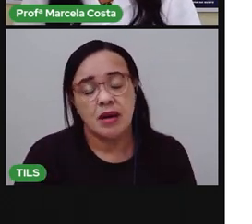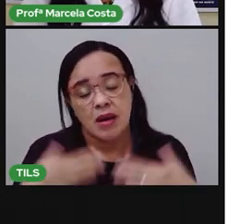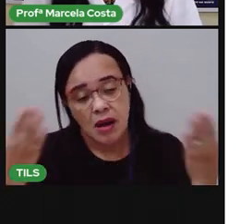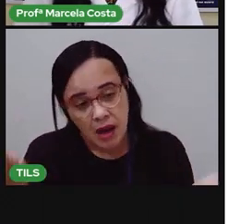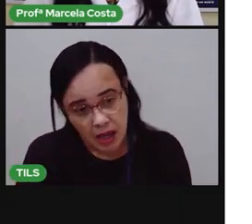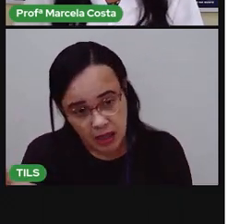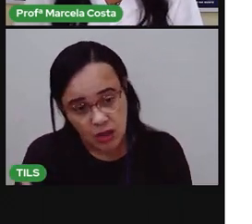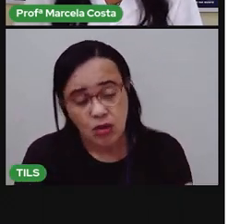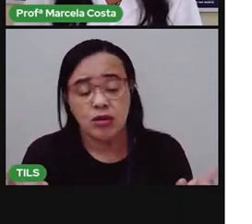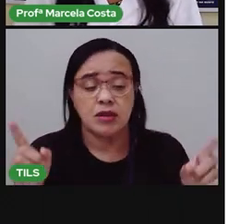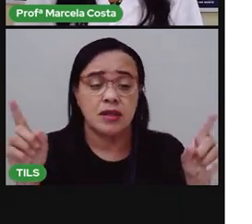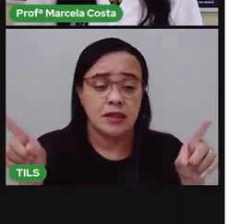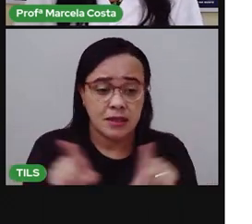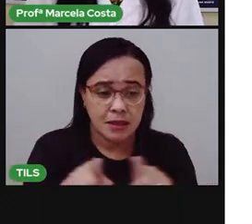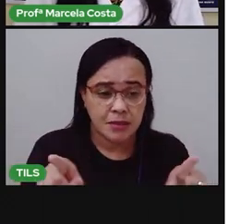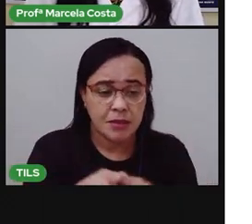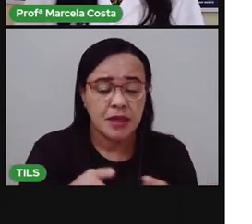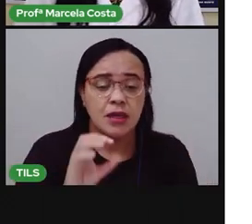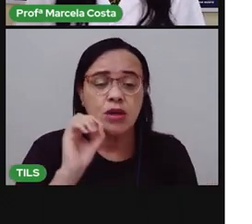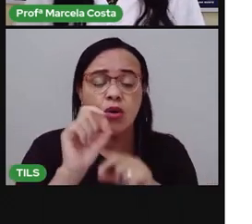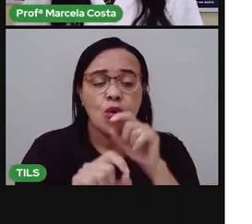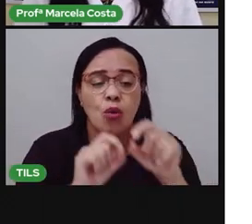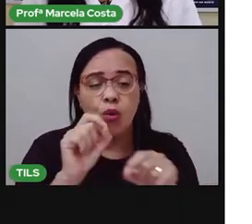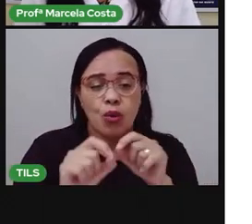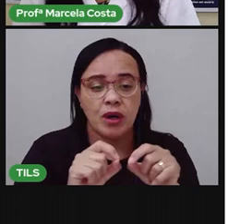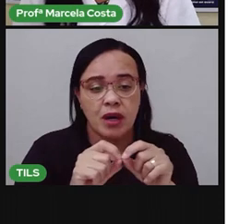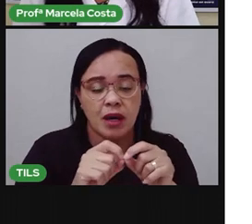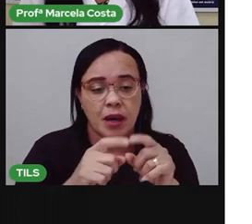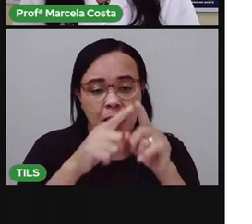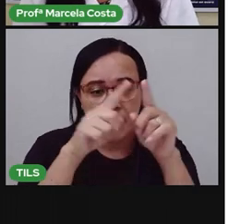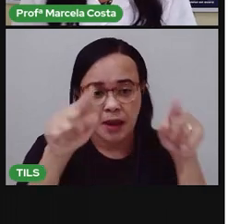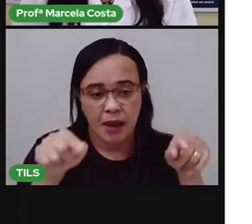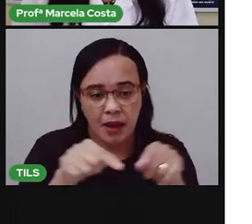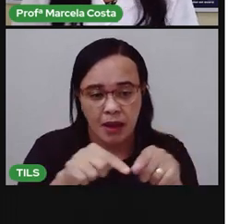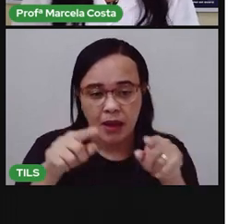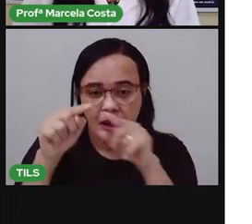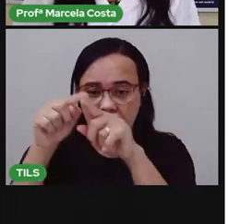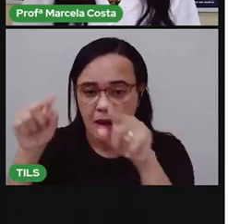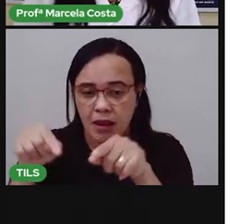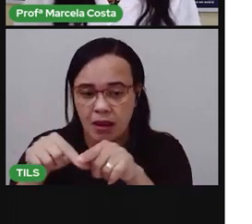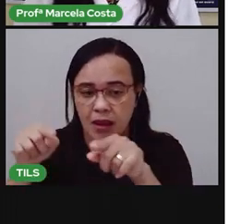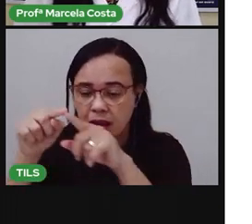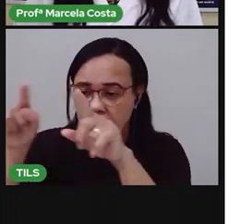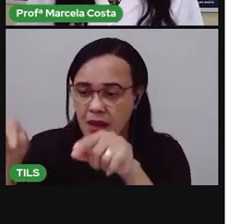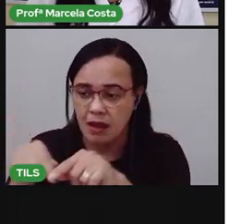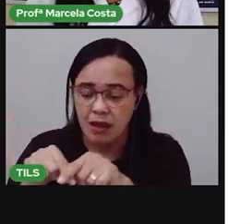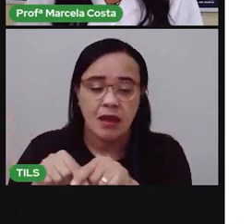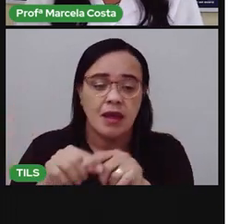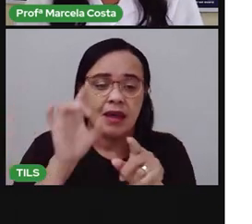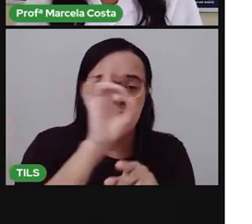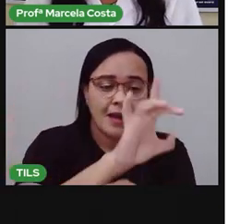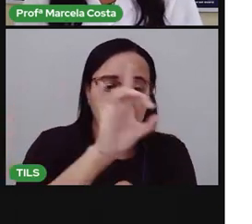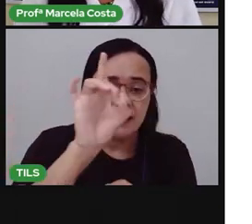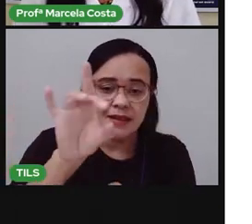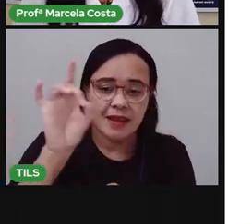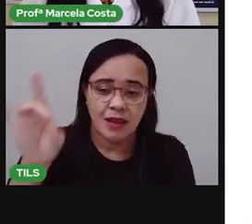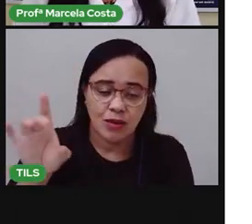esses produtos. Tá? Tenho certeza que no seu armário deve ter produtos diferentes.